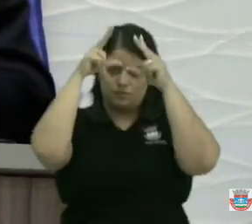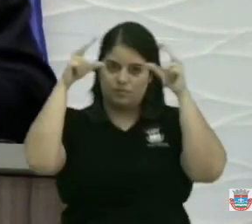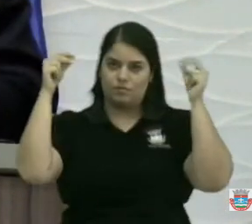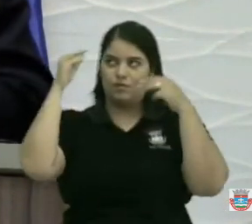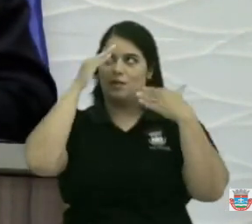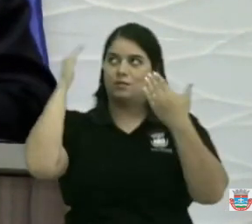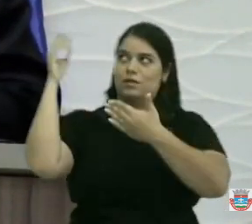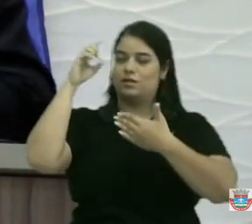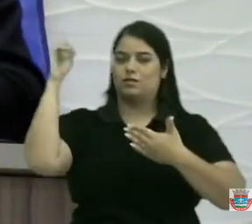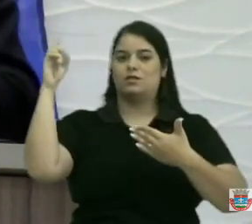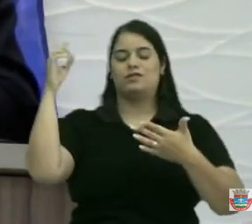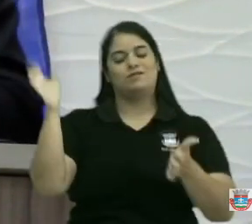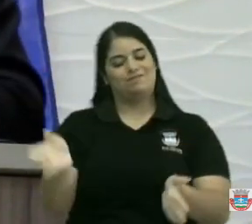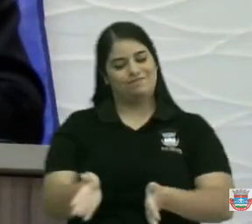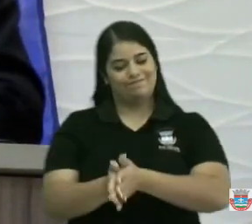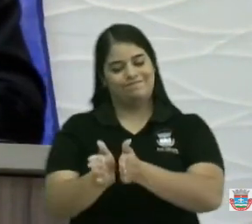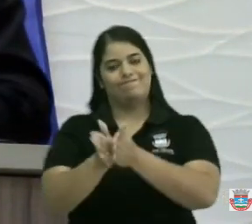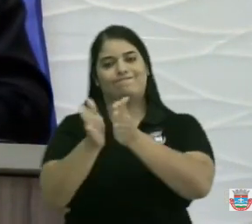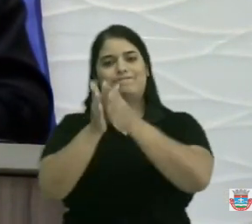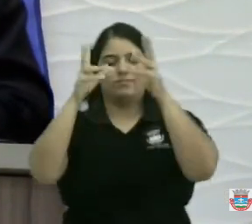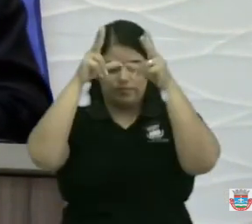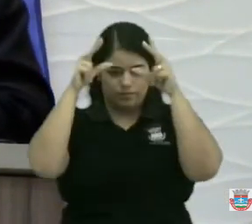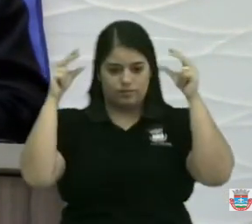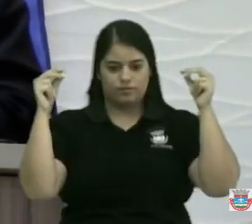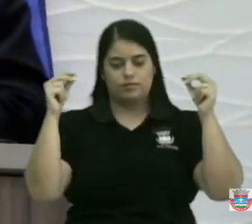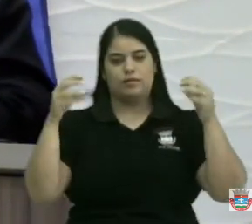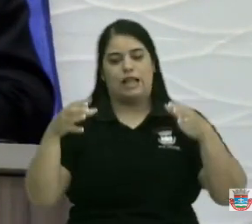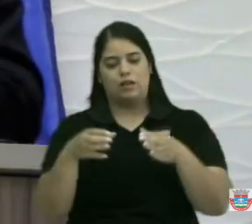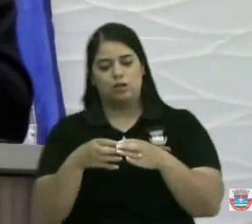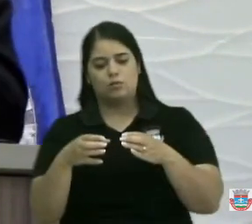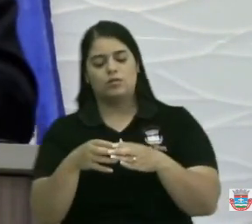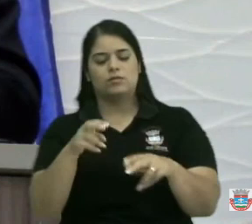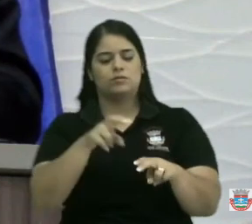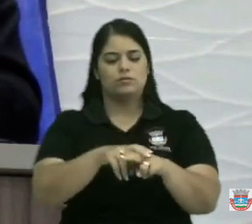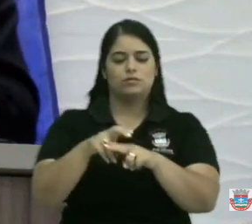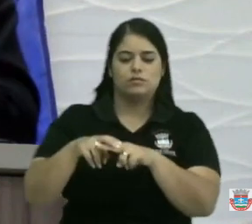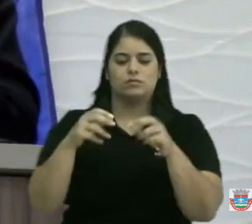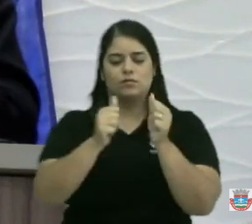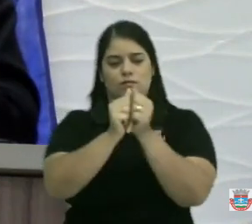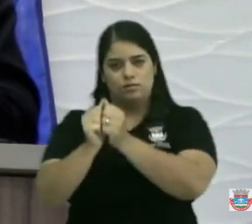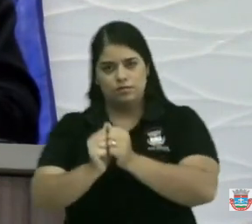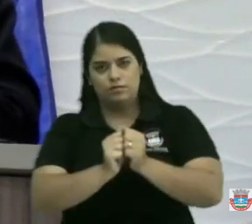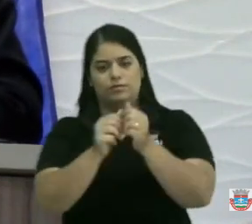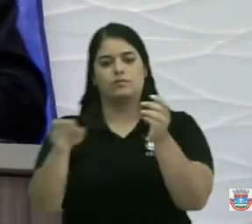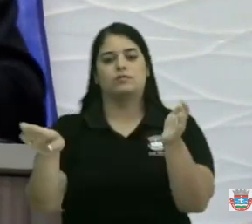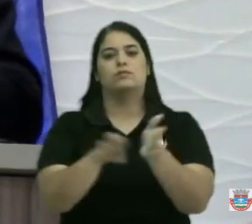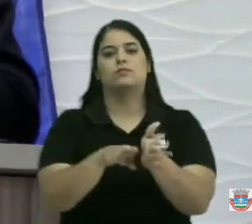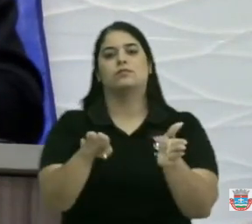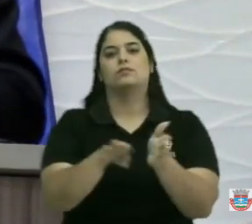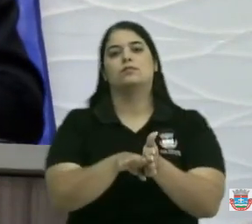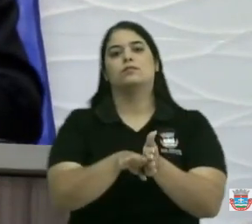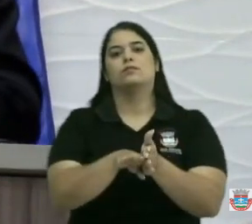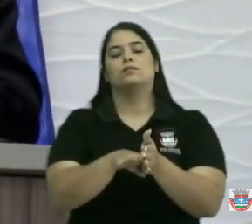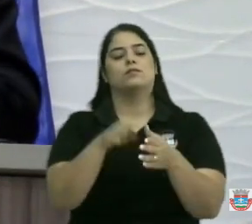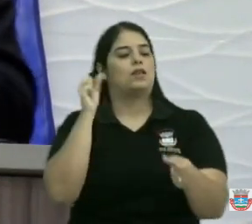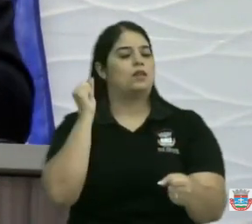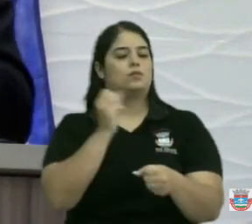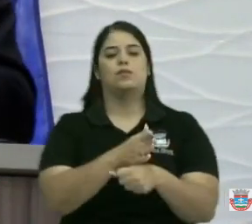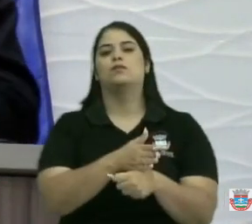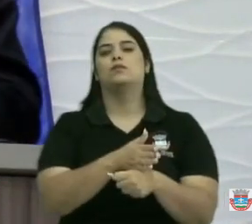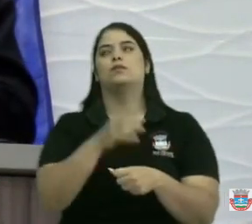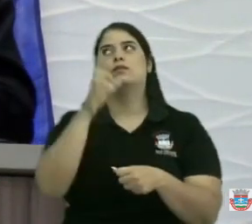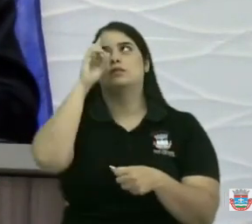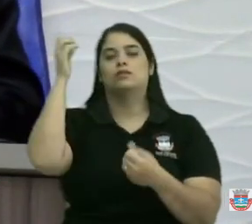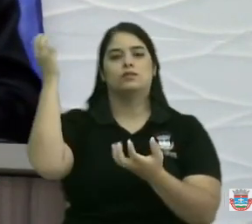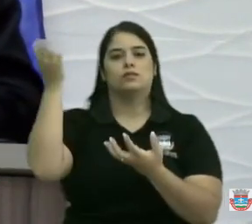Parabéns aos enfermeiros. Parabéns aí à comissão que sentou e está chegando aqui a aprovação se Deus